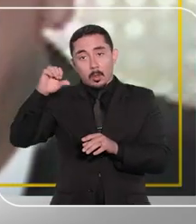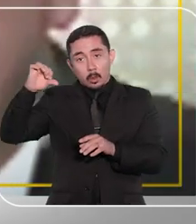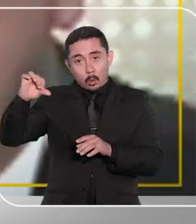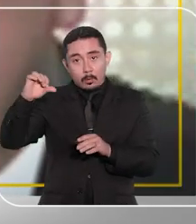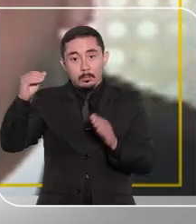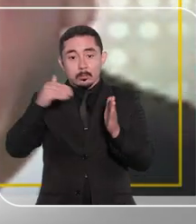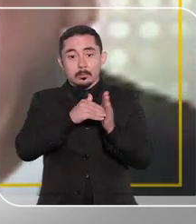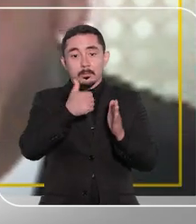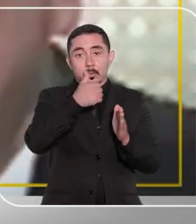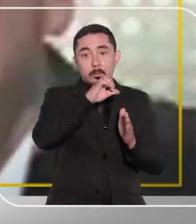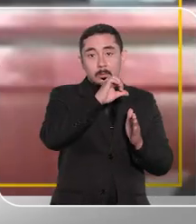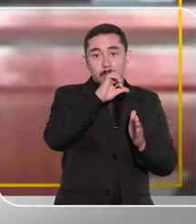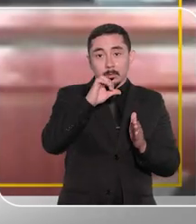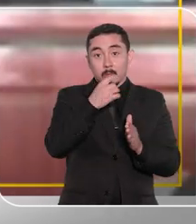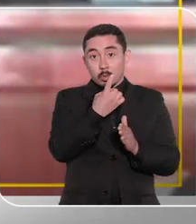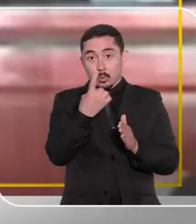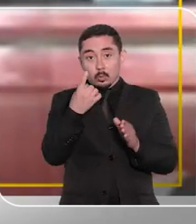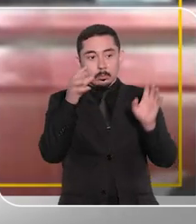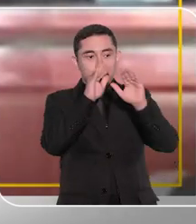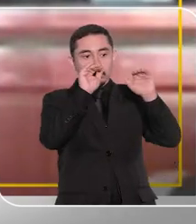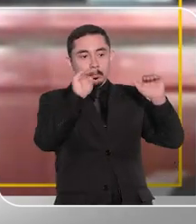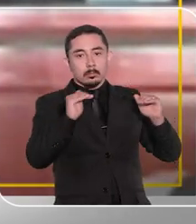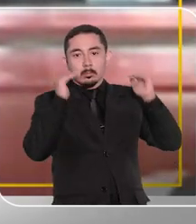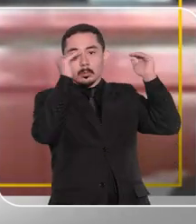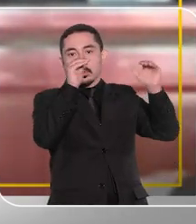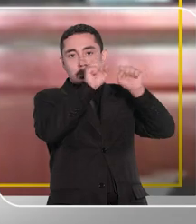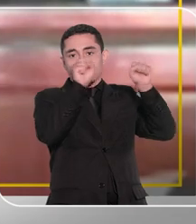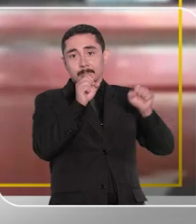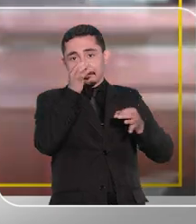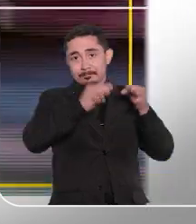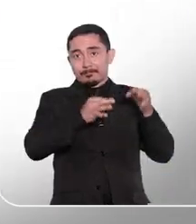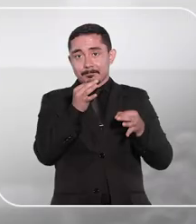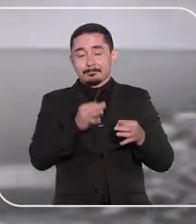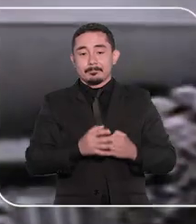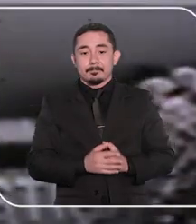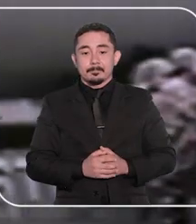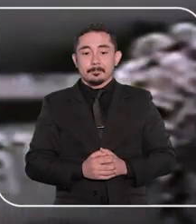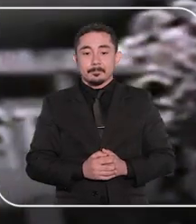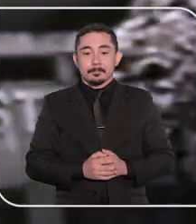e 1991 no Superior Tribunal de Justiça.